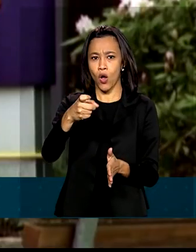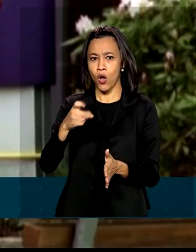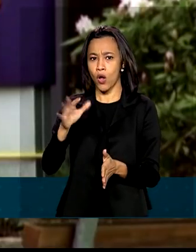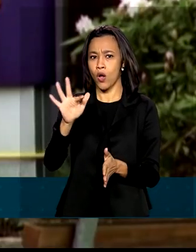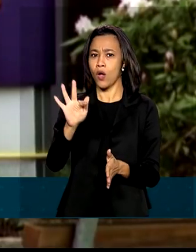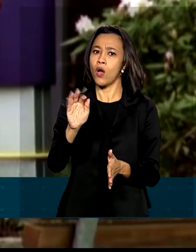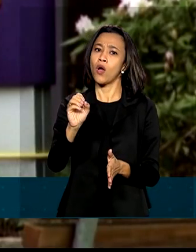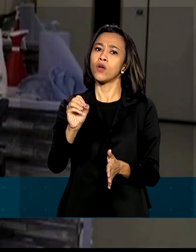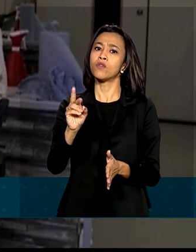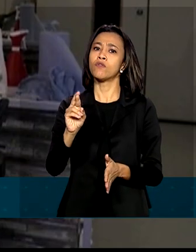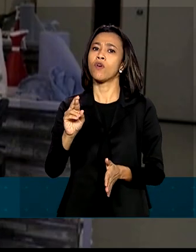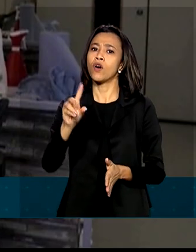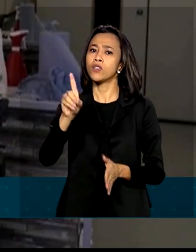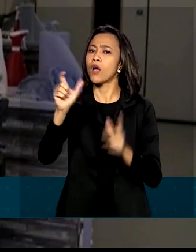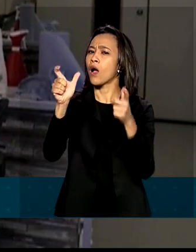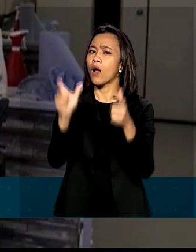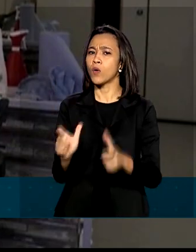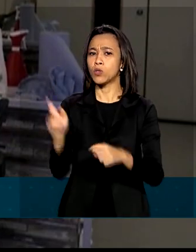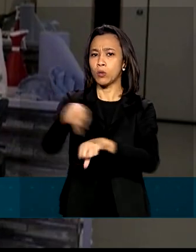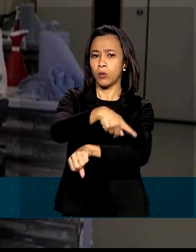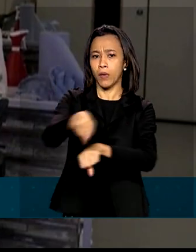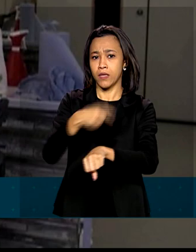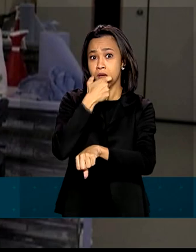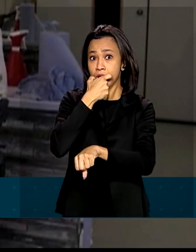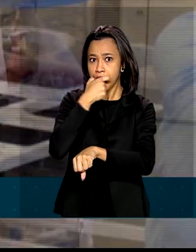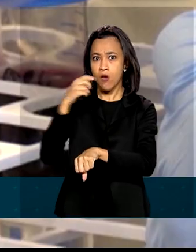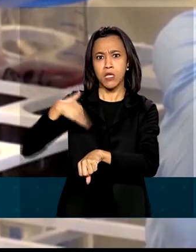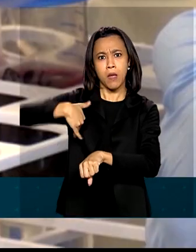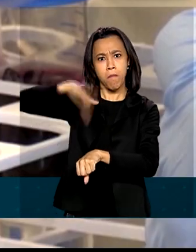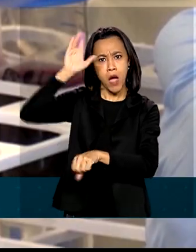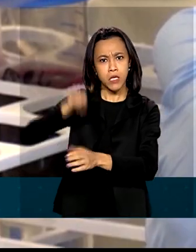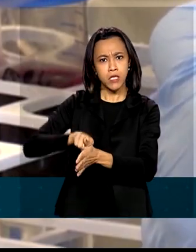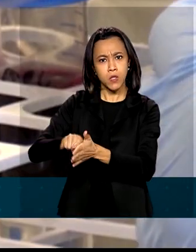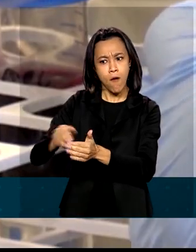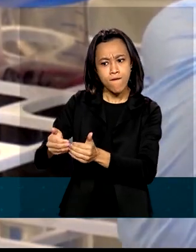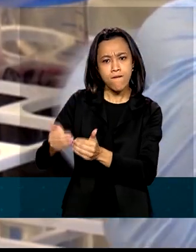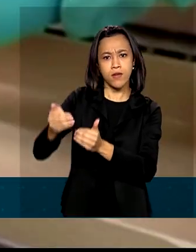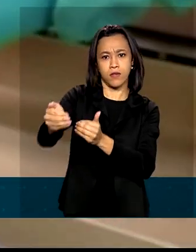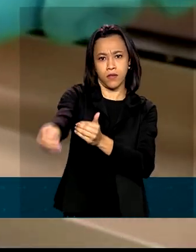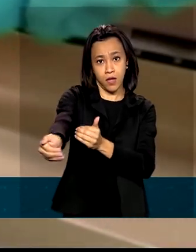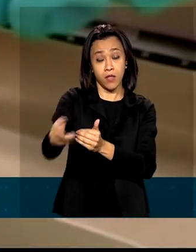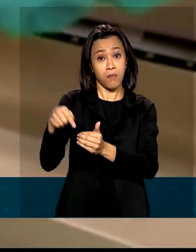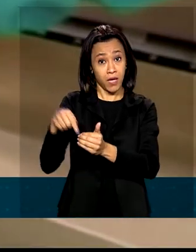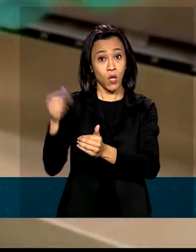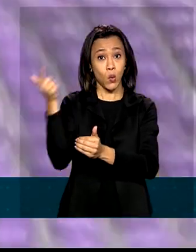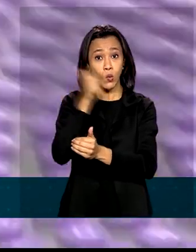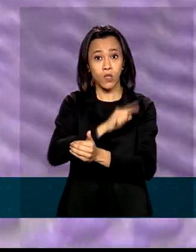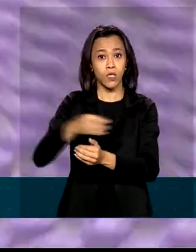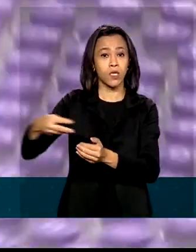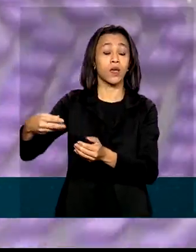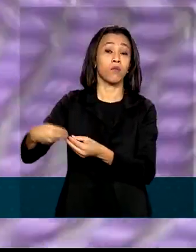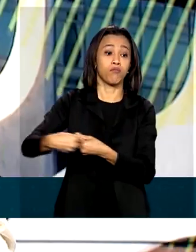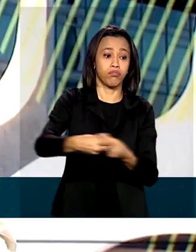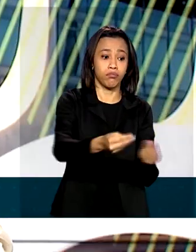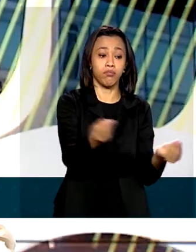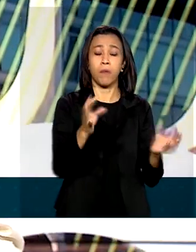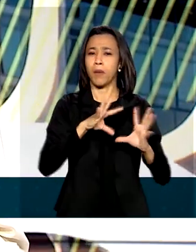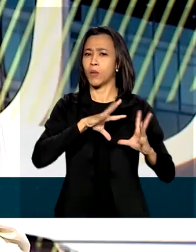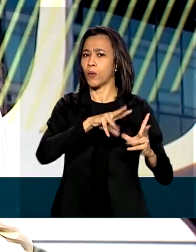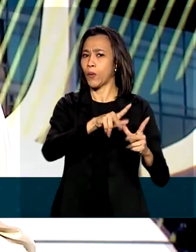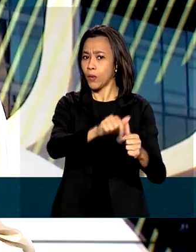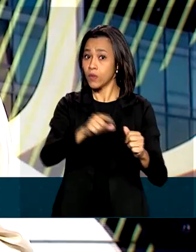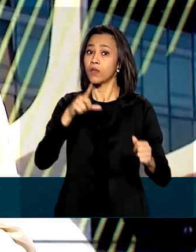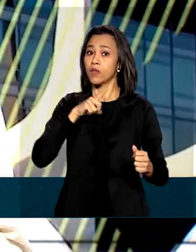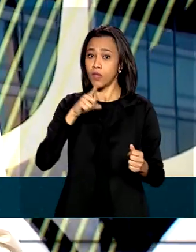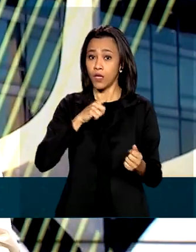uma das que estão em estágio mais avançado de desenvolvimento em todo o mundo. E para que ela chegue a todos, a medida provisória prevê crédito